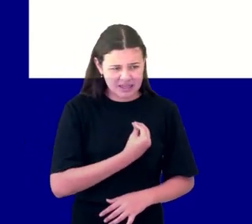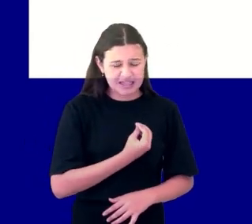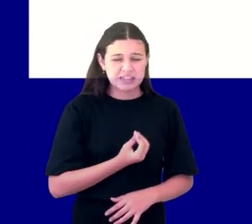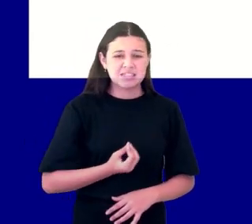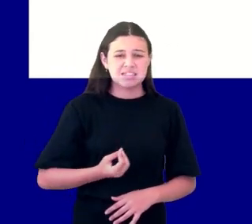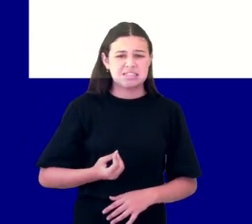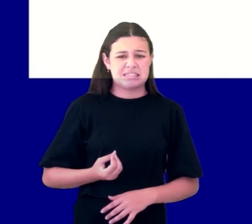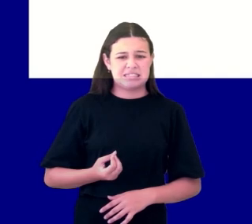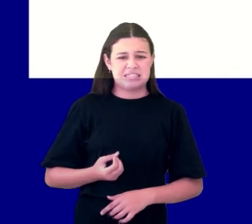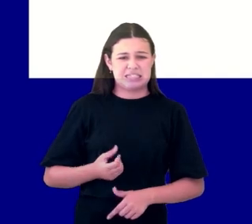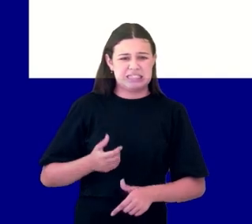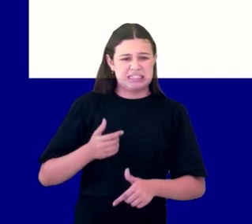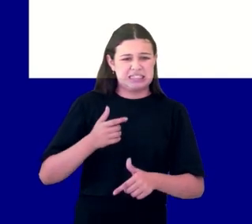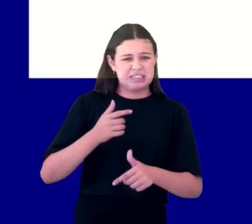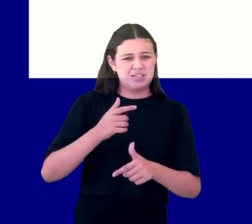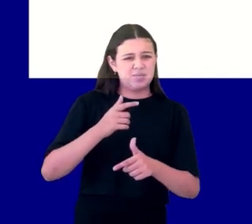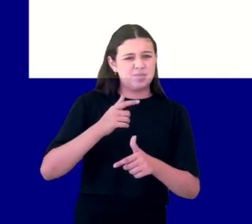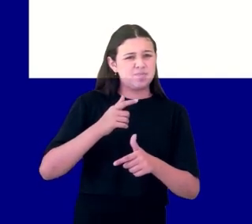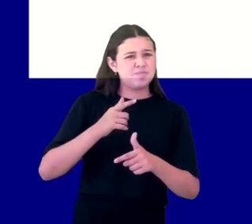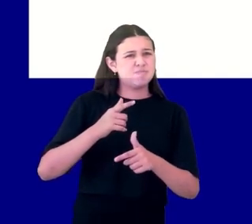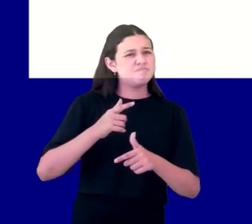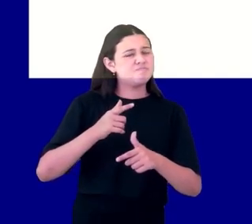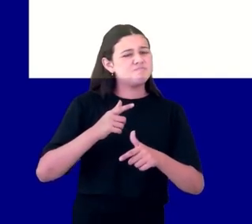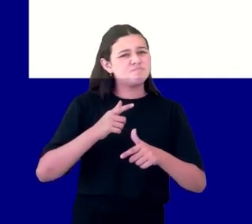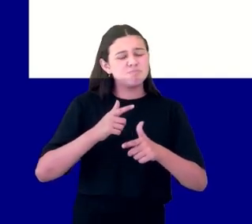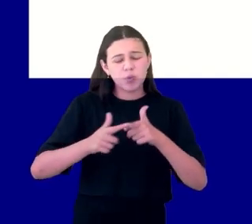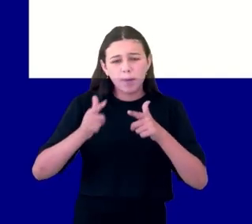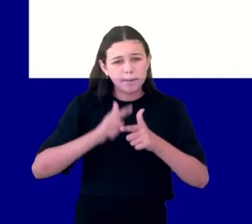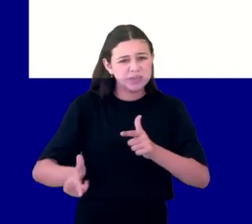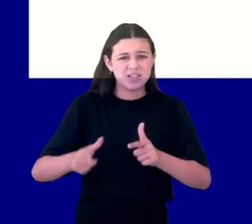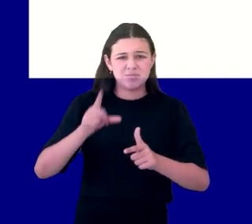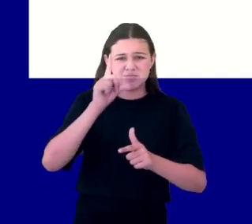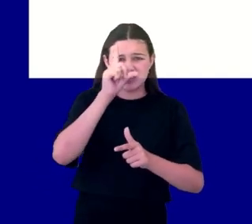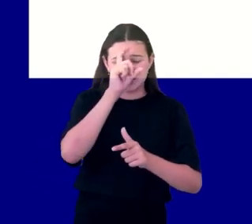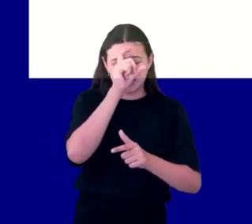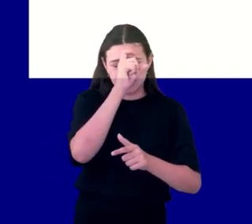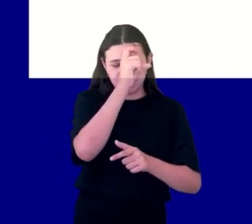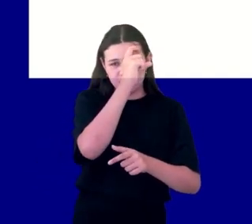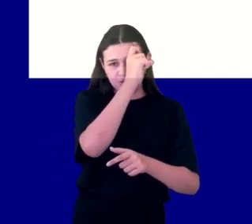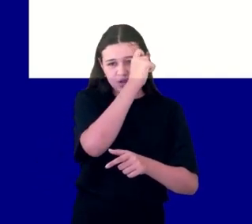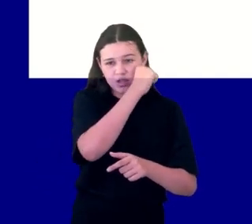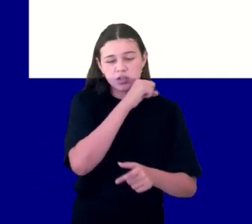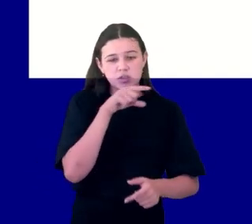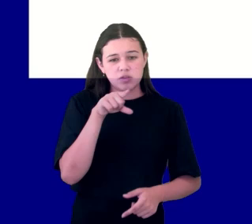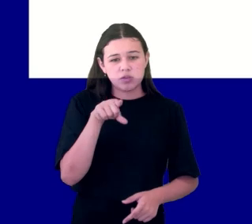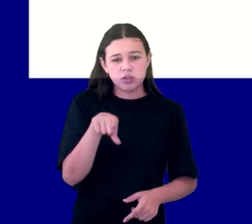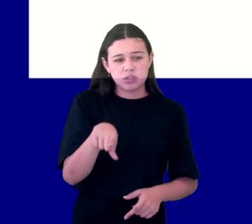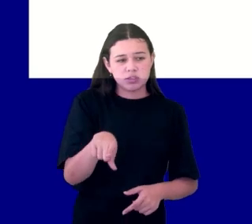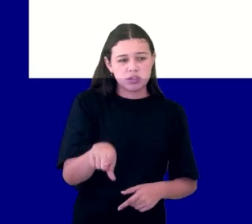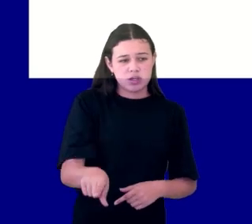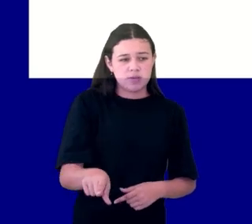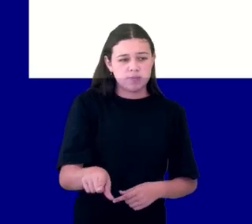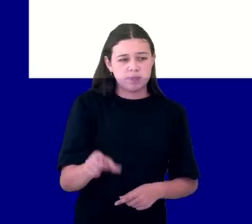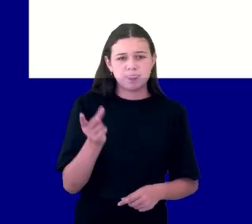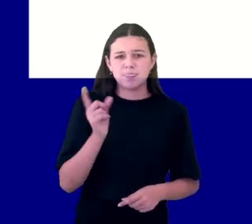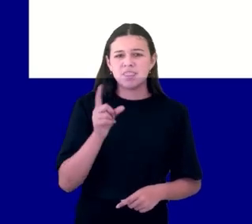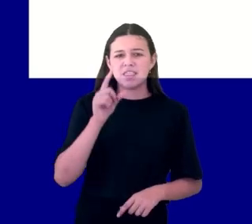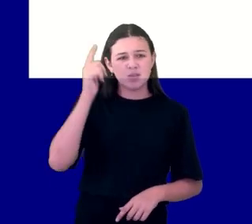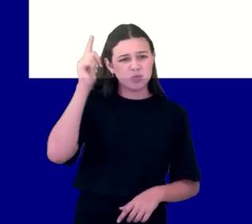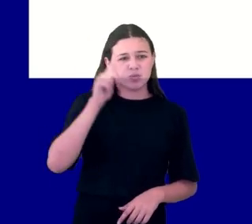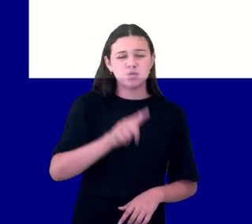significado, se você não consegue enxergar, se tem faltado luz, só existe um caminho, gente. É o clamor.